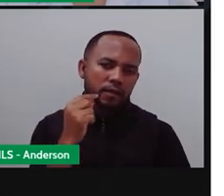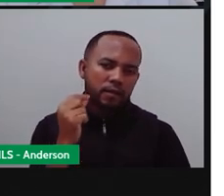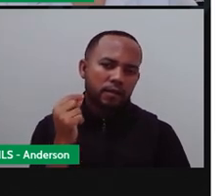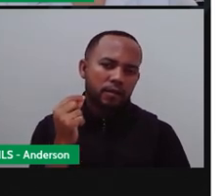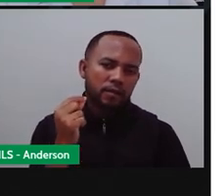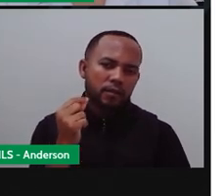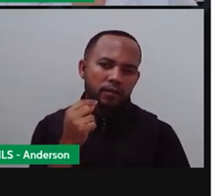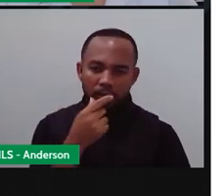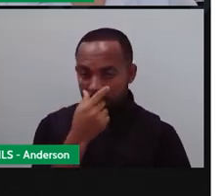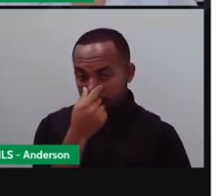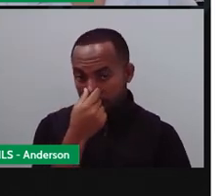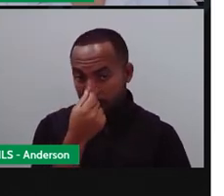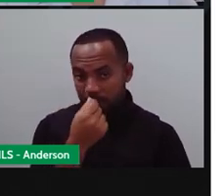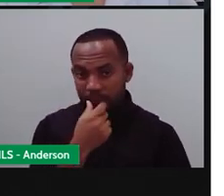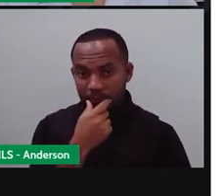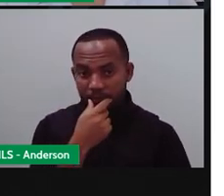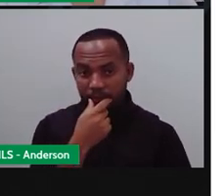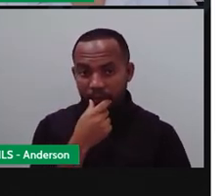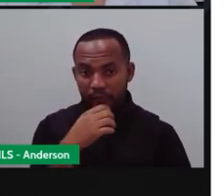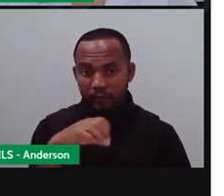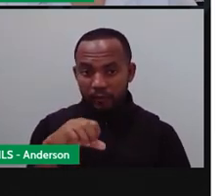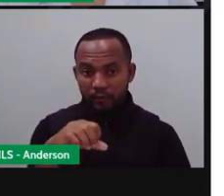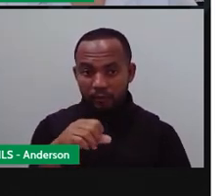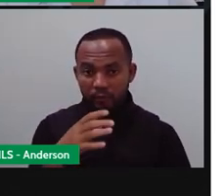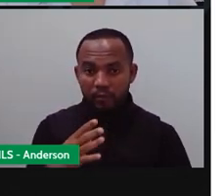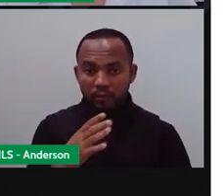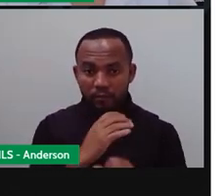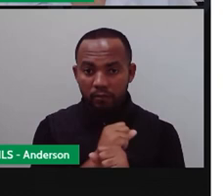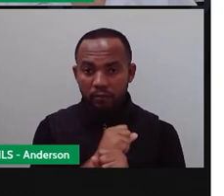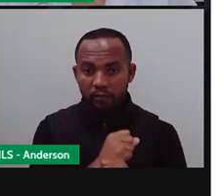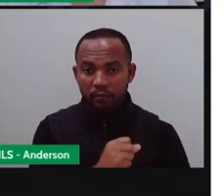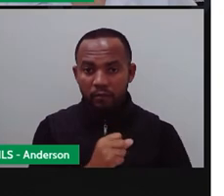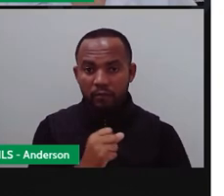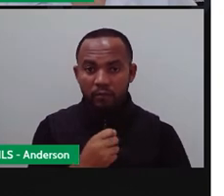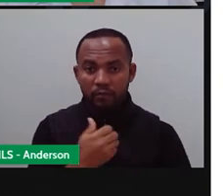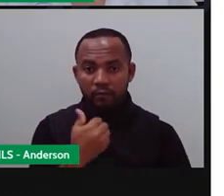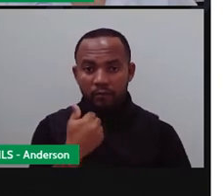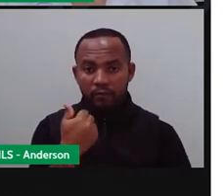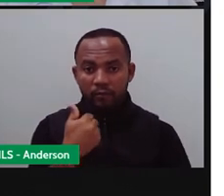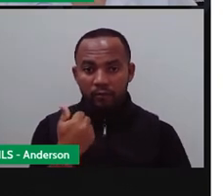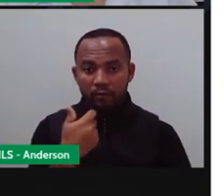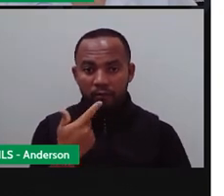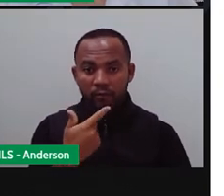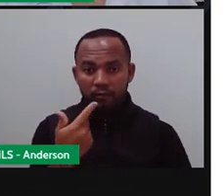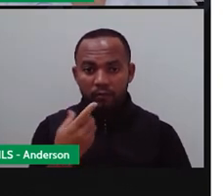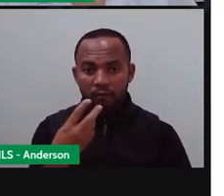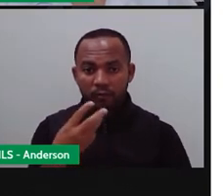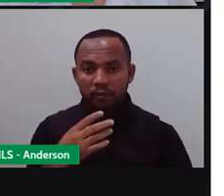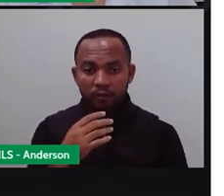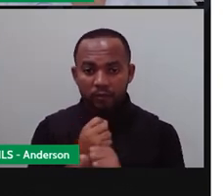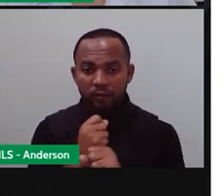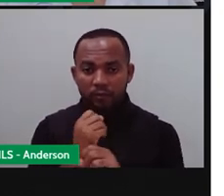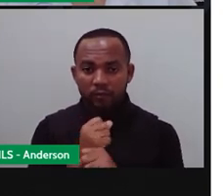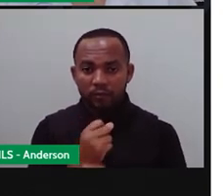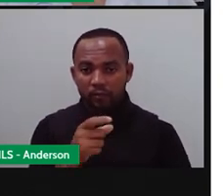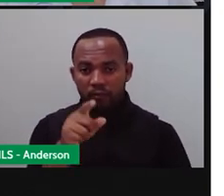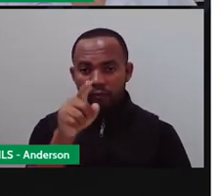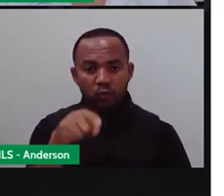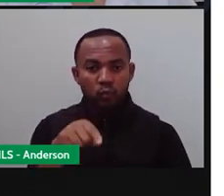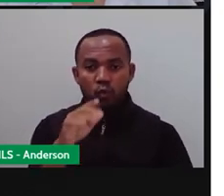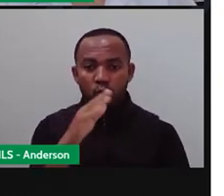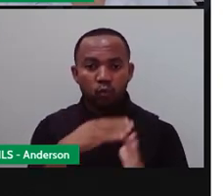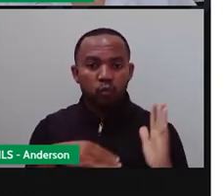Sete, oito, nove, dez. Aqui agora. Onze, doze, treze, quatorze,